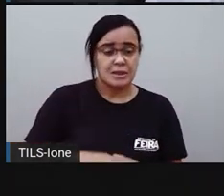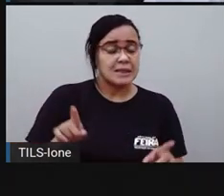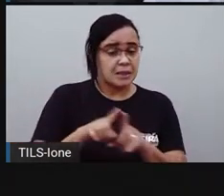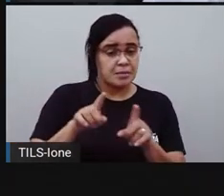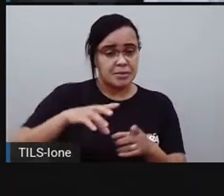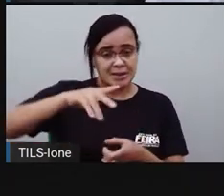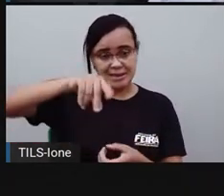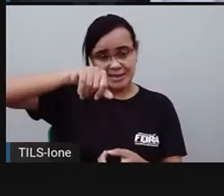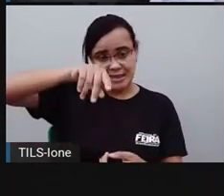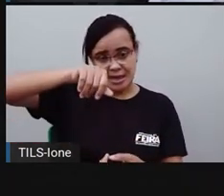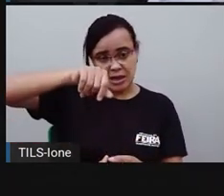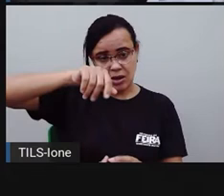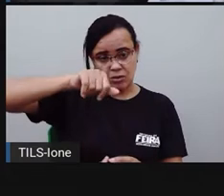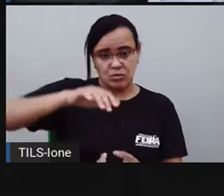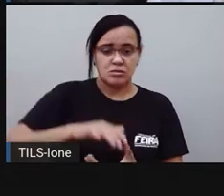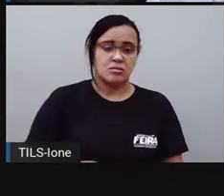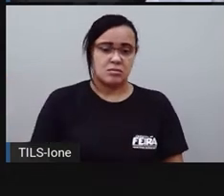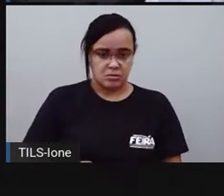Vamos precisar também de...